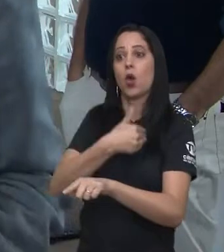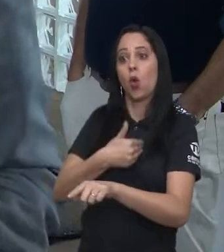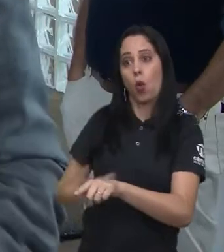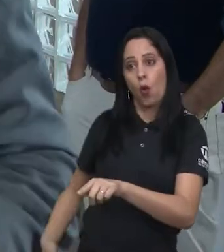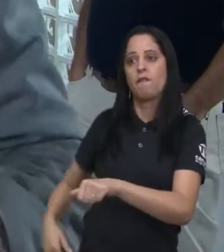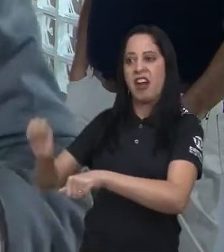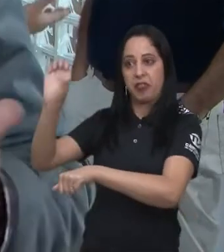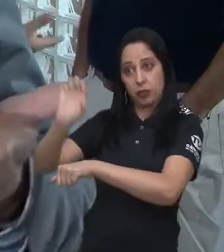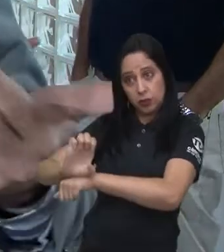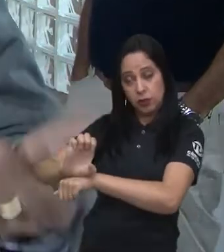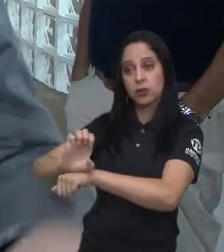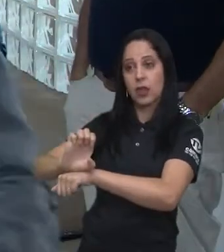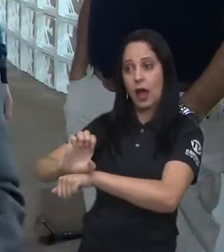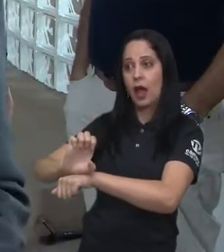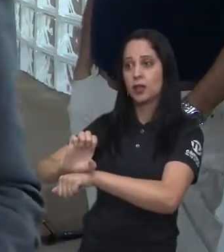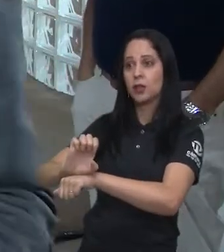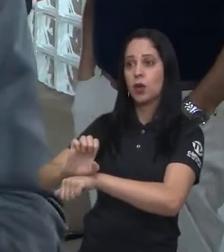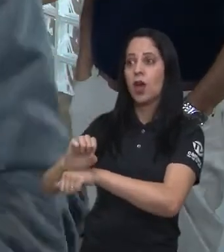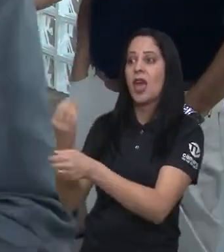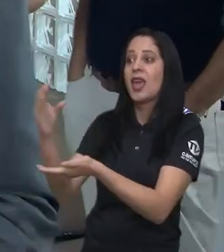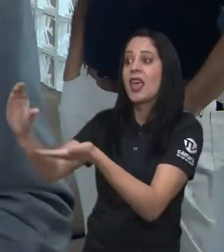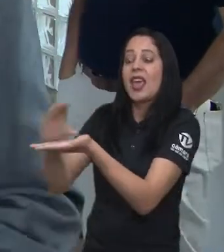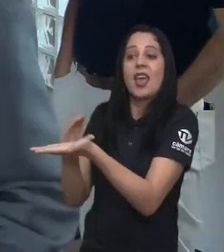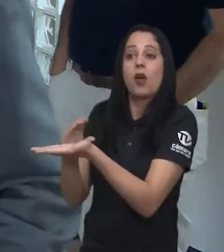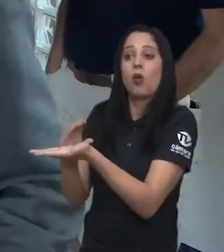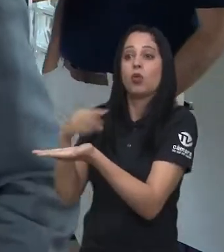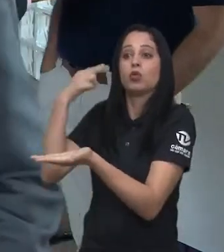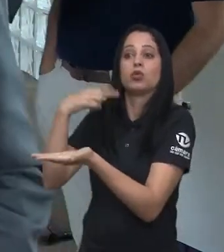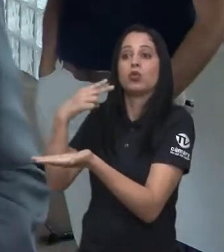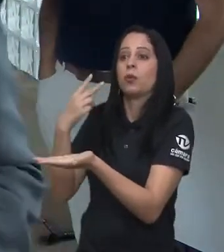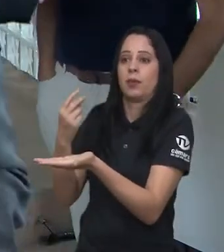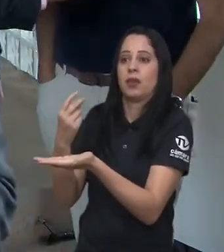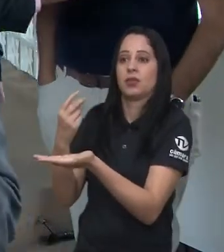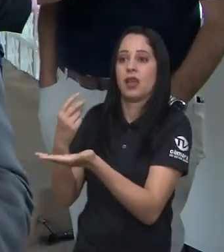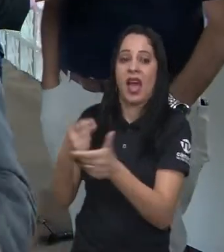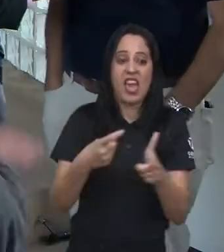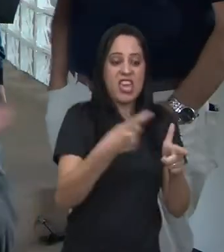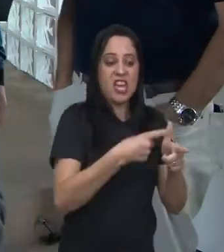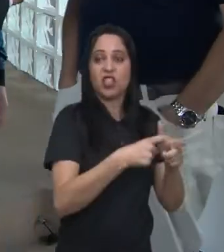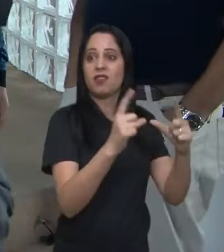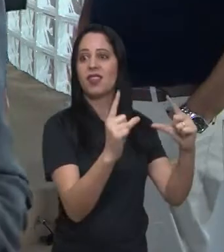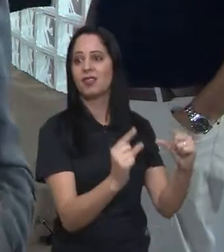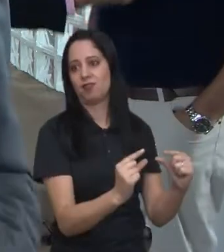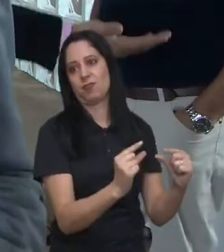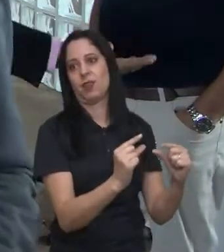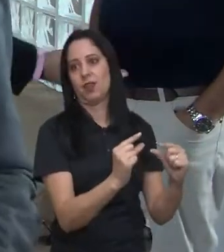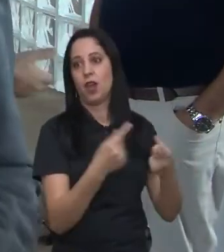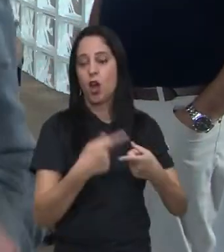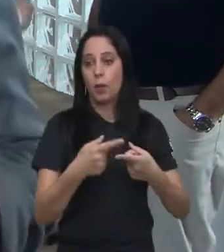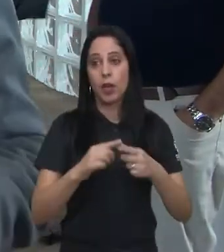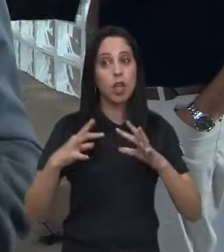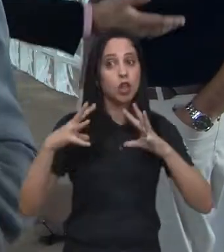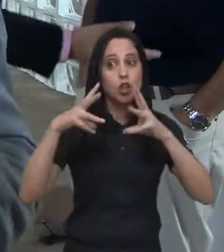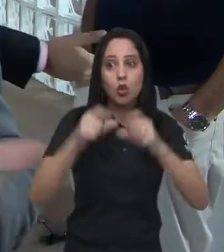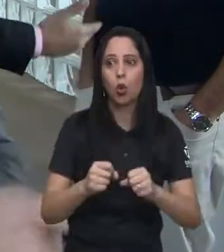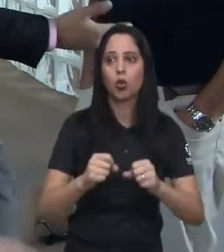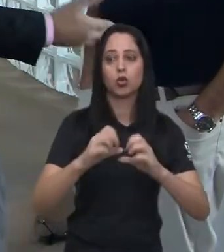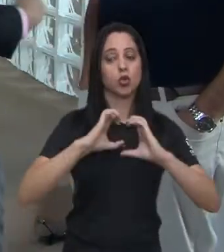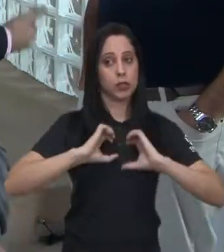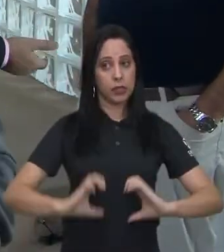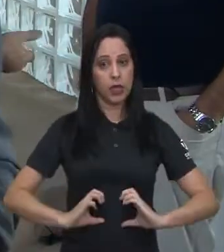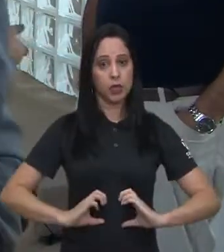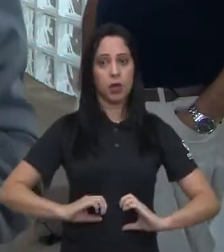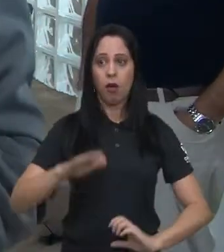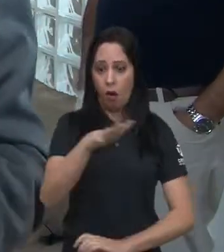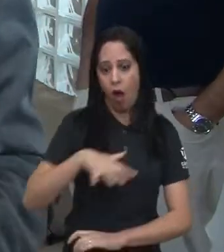deputados, com o governo do estado, para que a gente possa trazer emendas parlamentares e diminuir esse déficit, já que todo